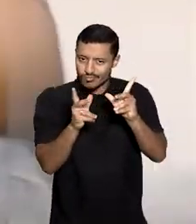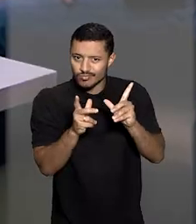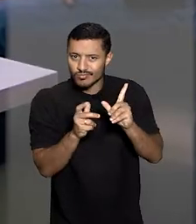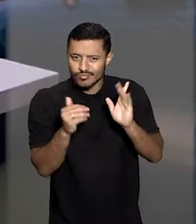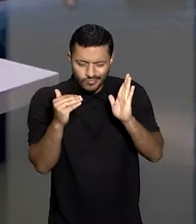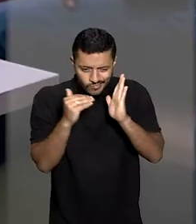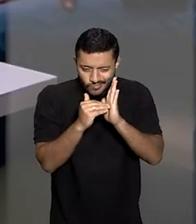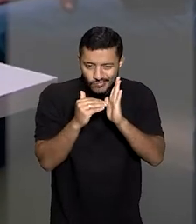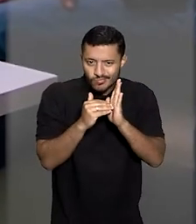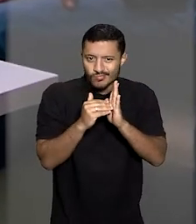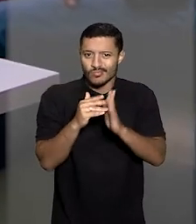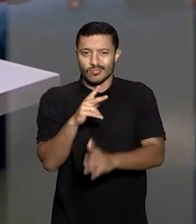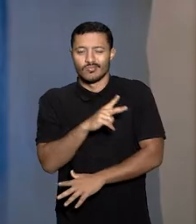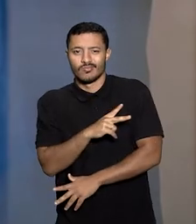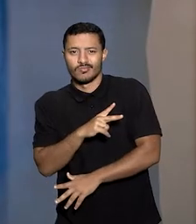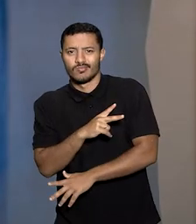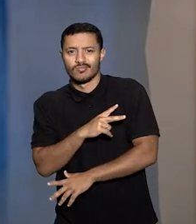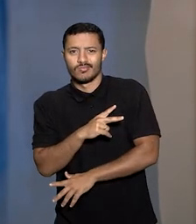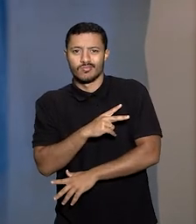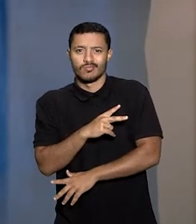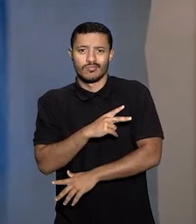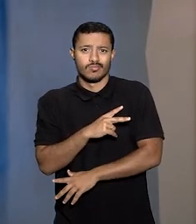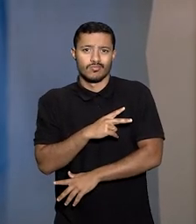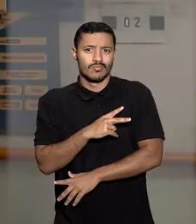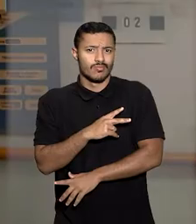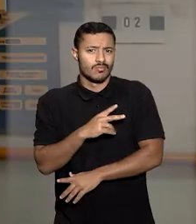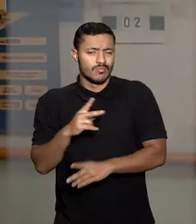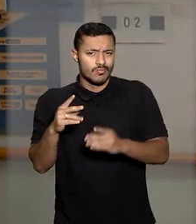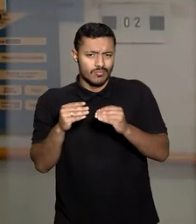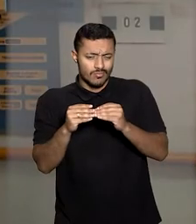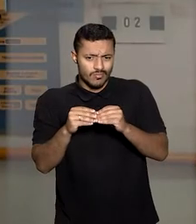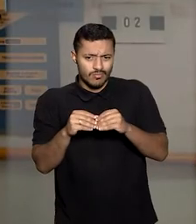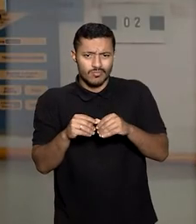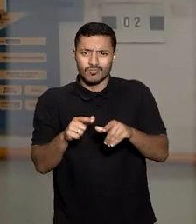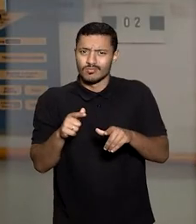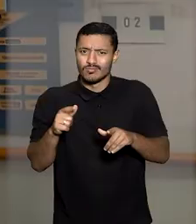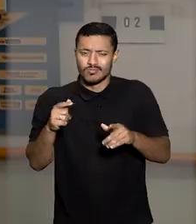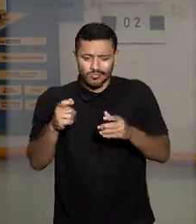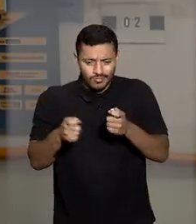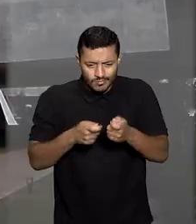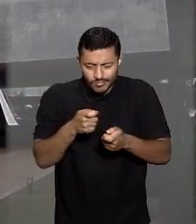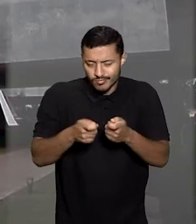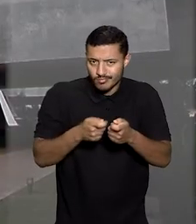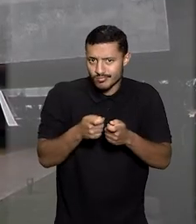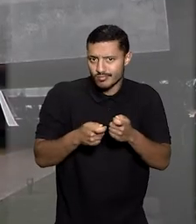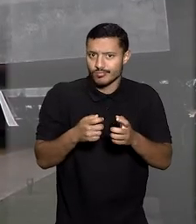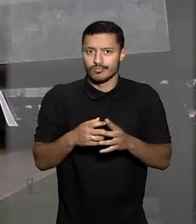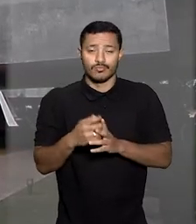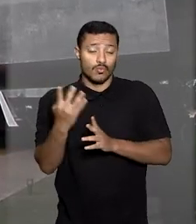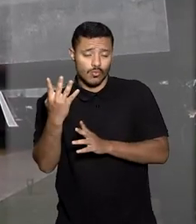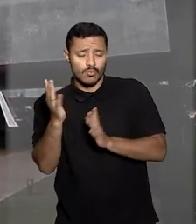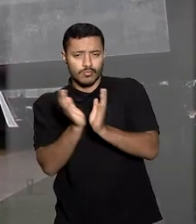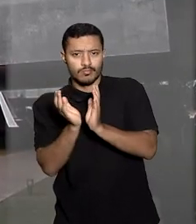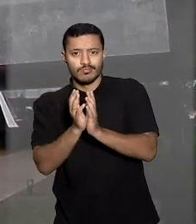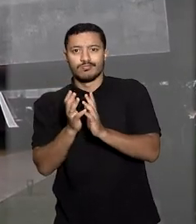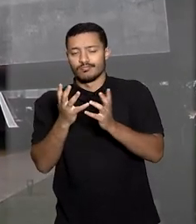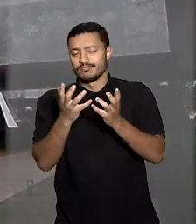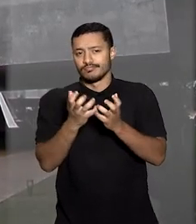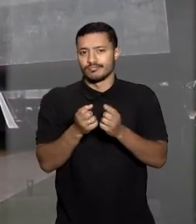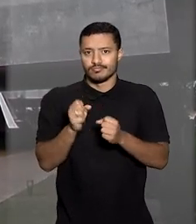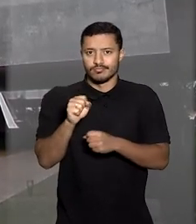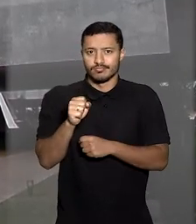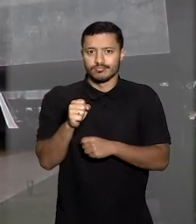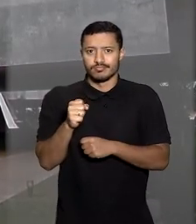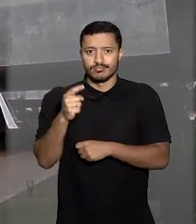sem limites ao setor privado sob pena de inviabilizar economicamente os planos. A quarta turma então confirmou